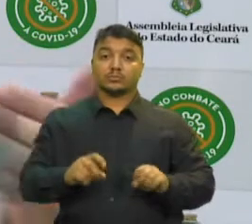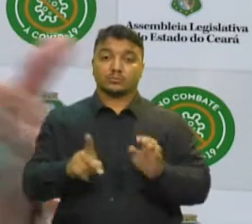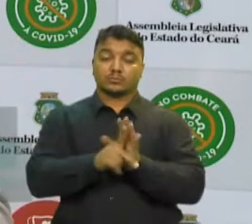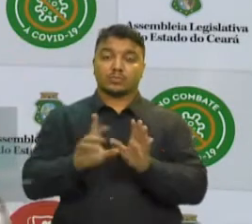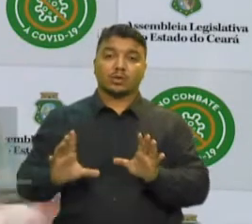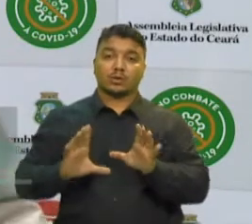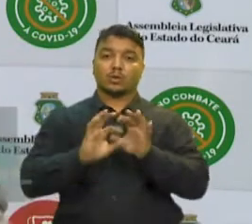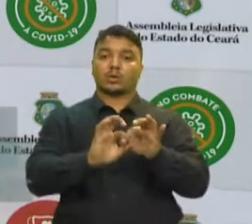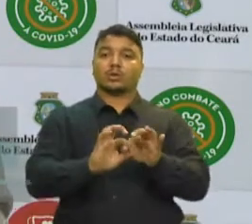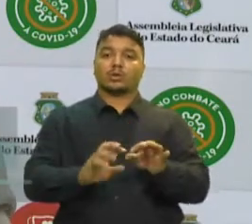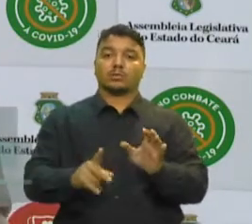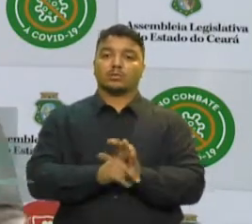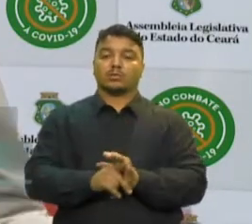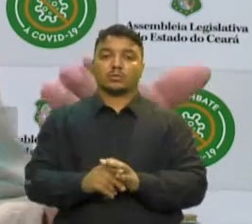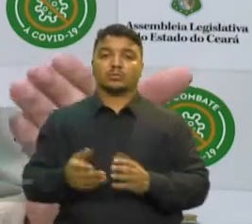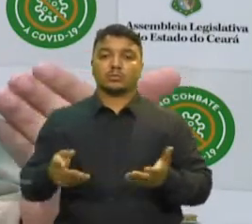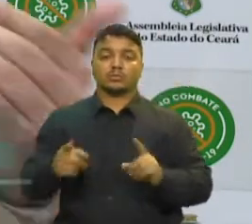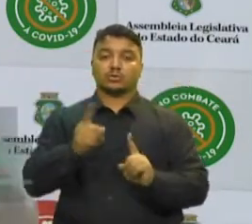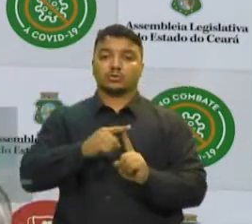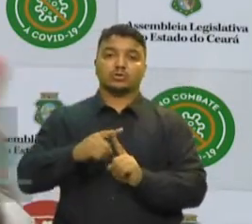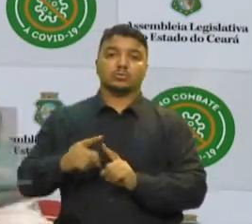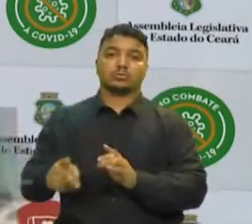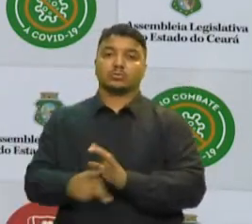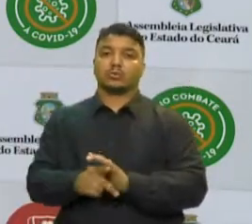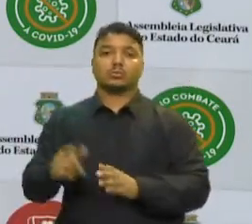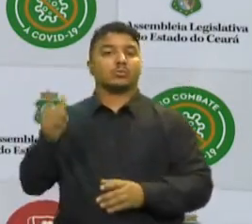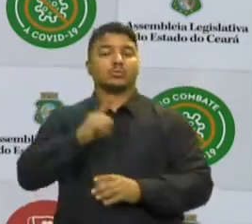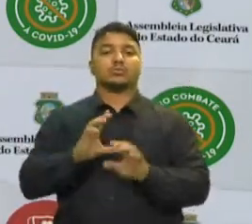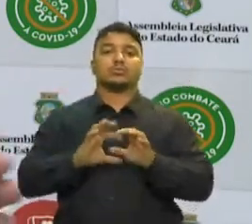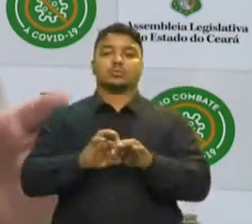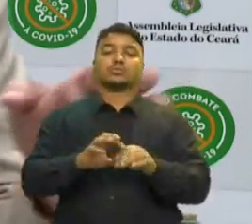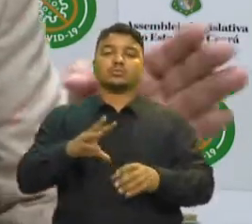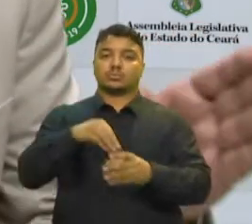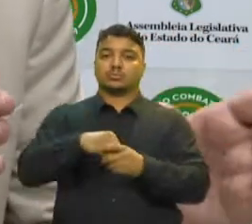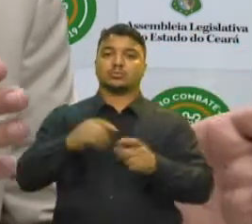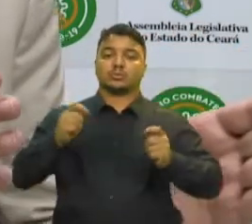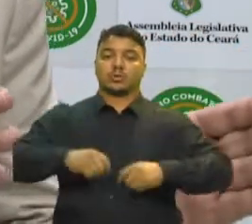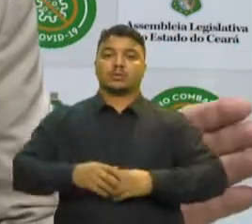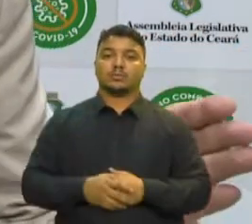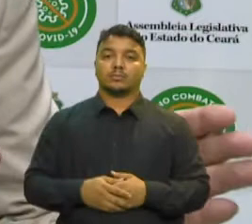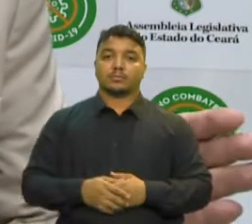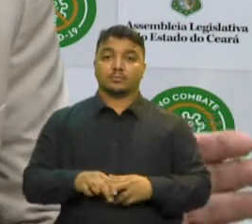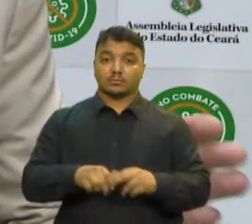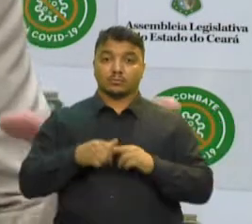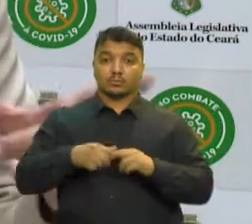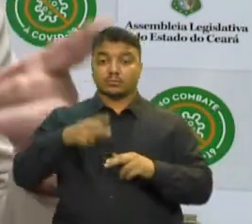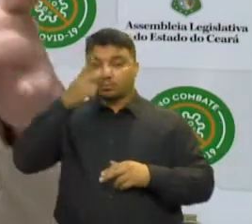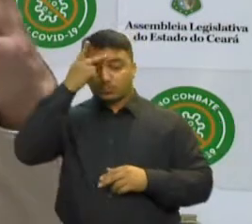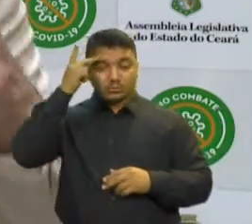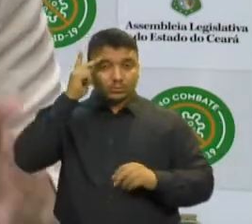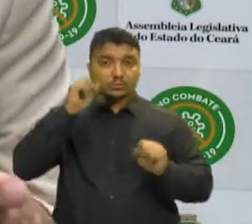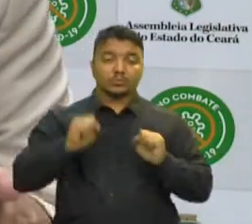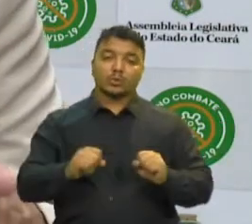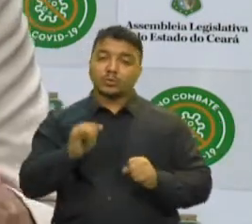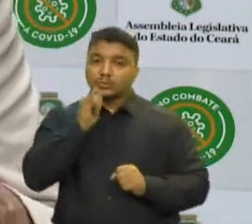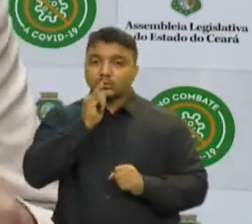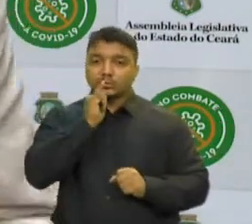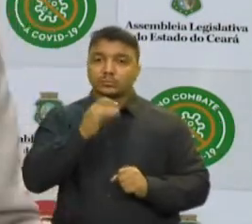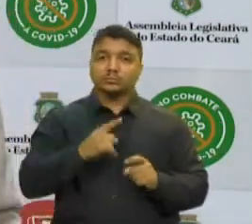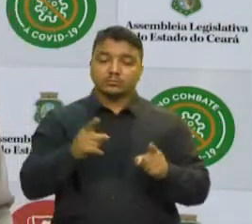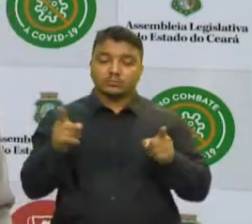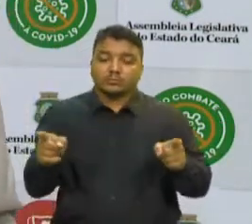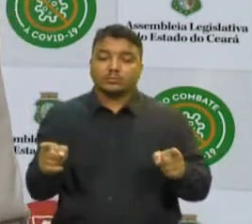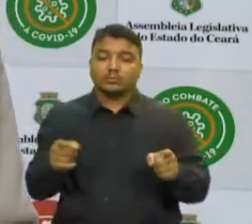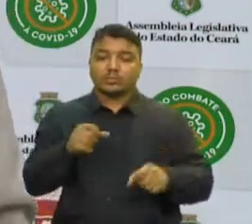os modais, isso é conexão intermodal Isso quer dizer o seguinte, a pessoa pode percorrer um curto espaço